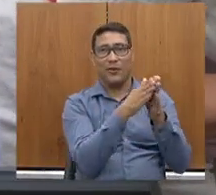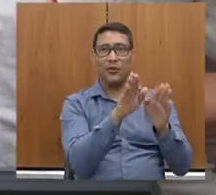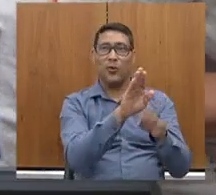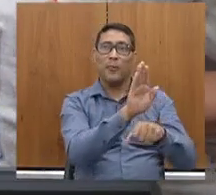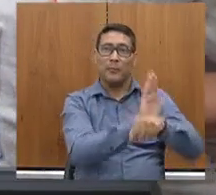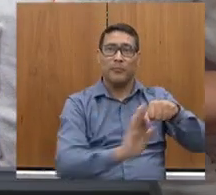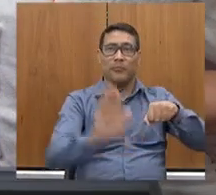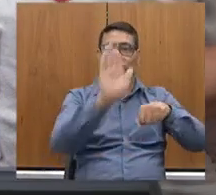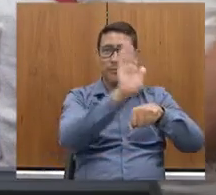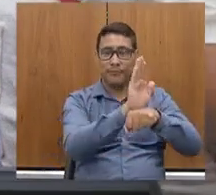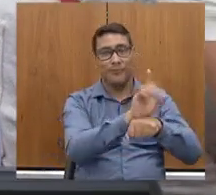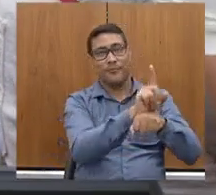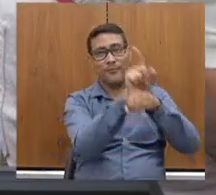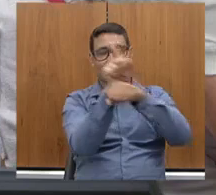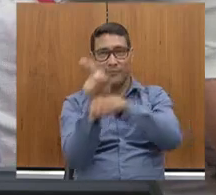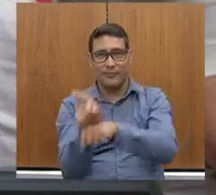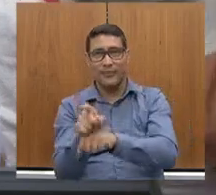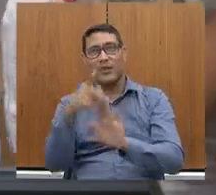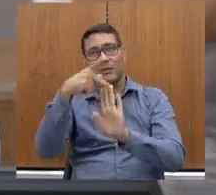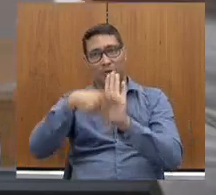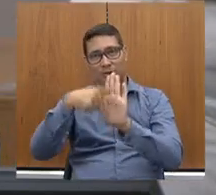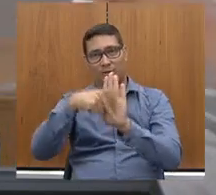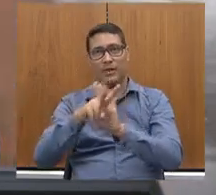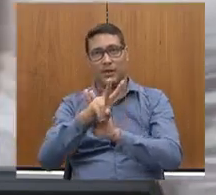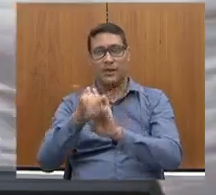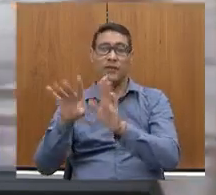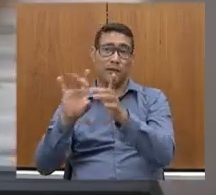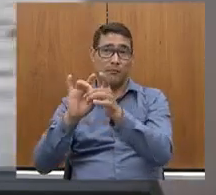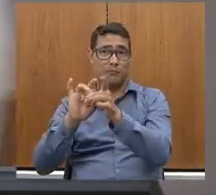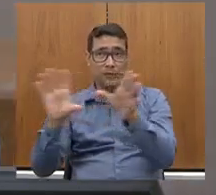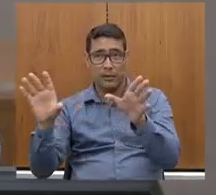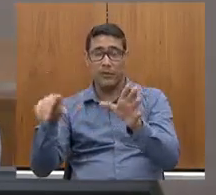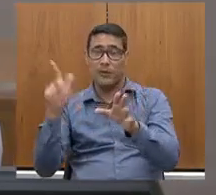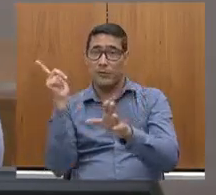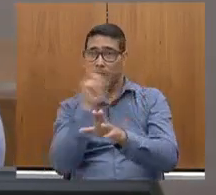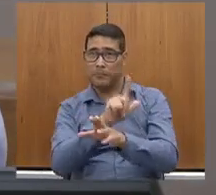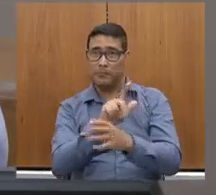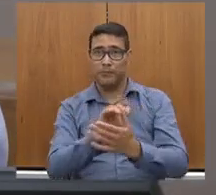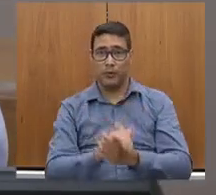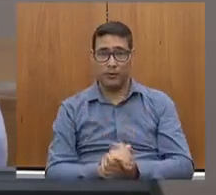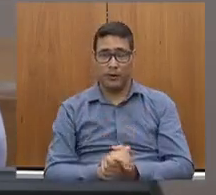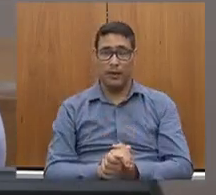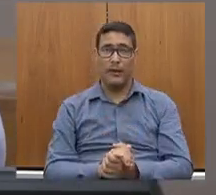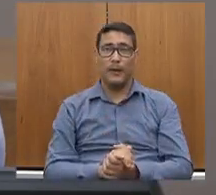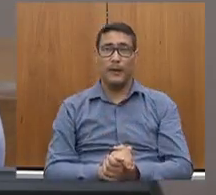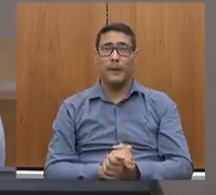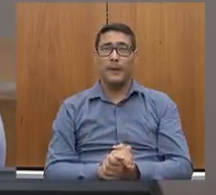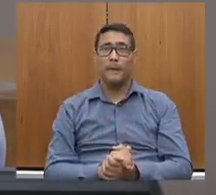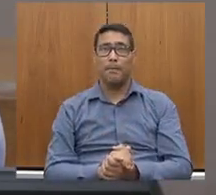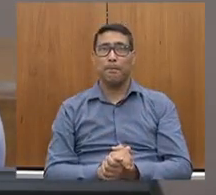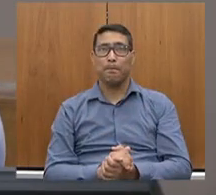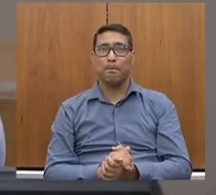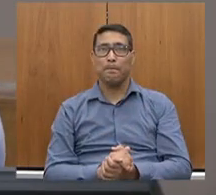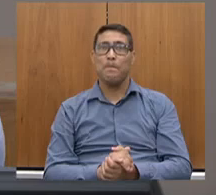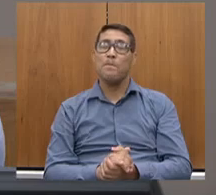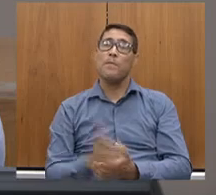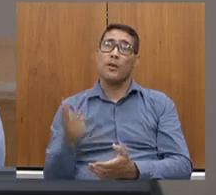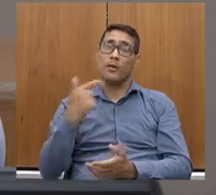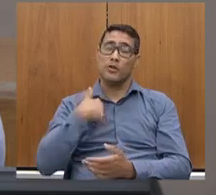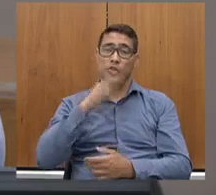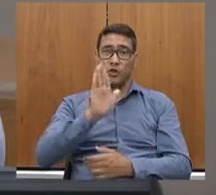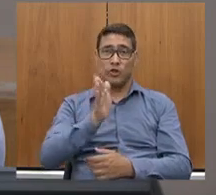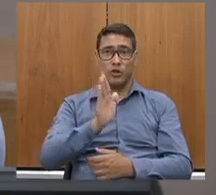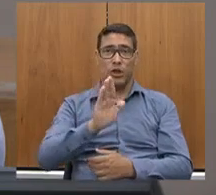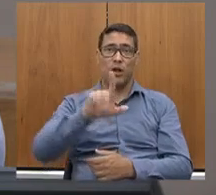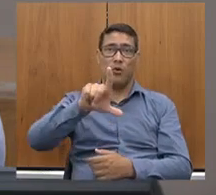e esse projeto vai permitir que isso seja feito. Então, o leilão está marcado